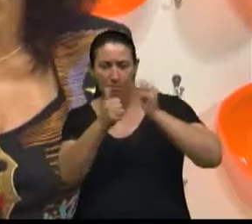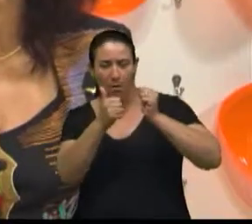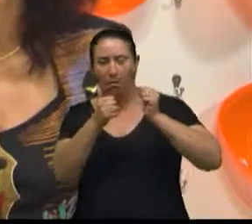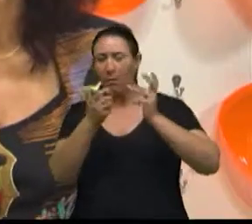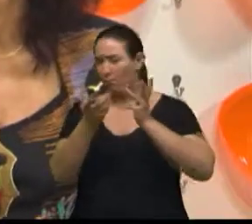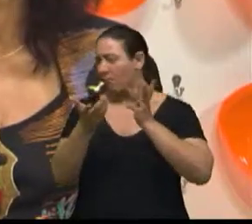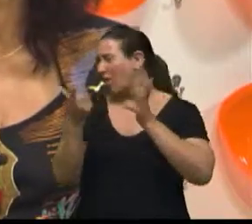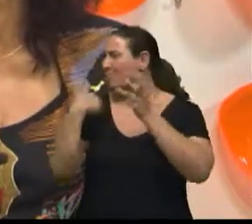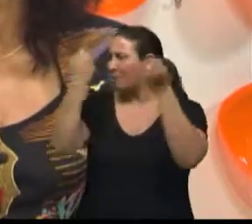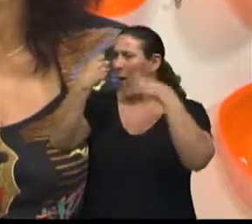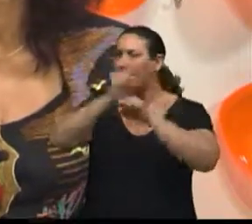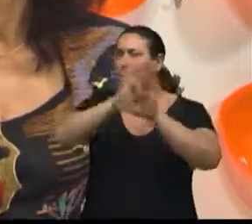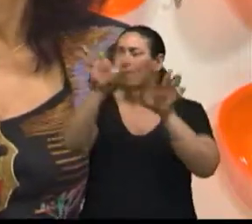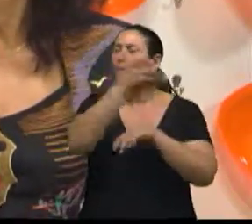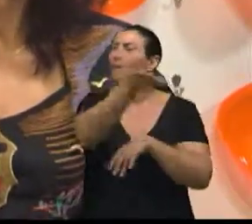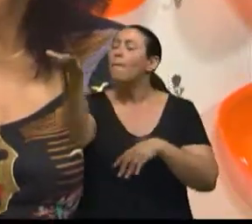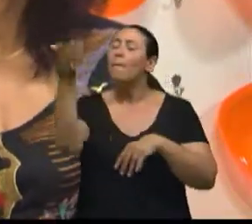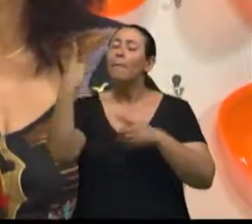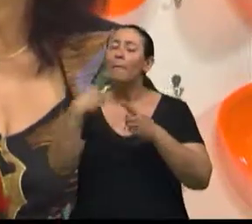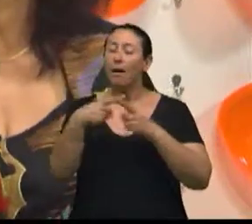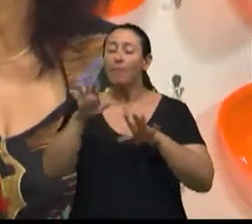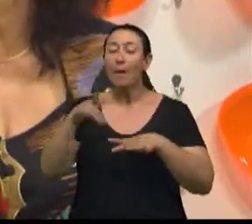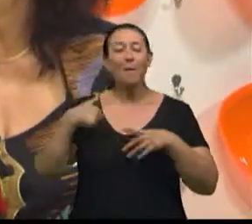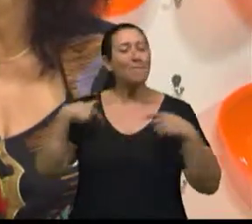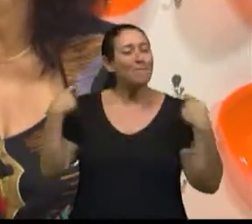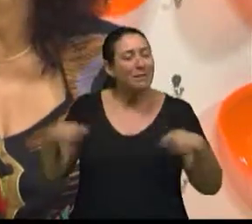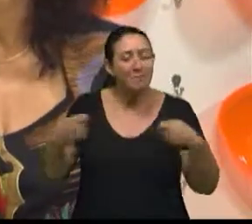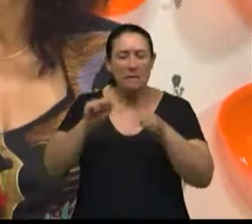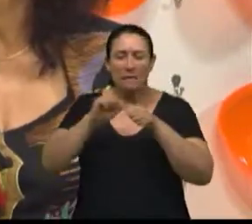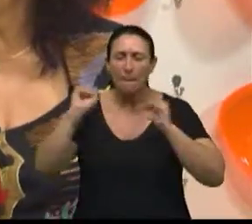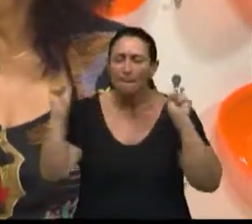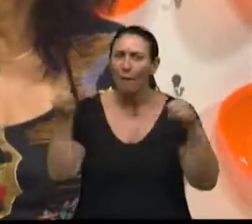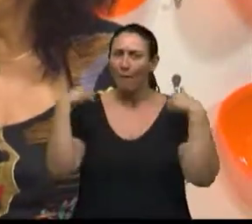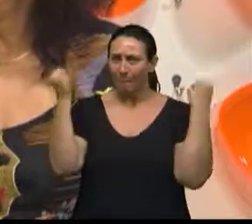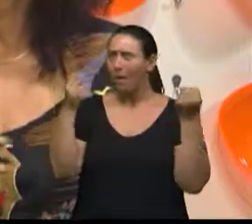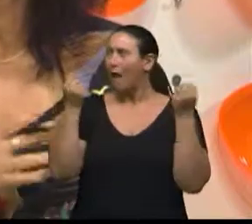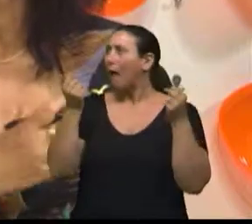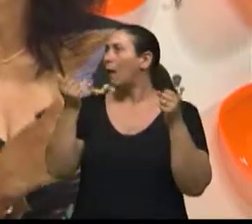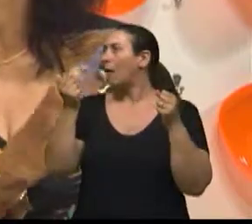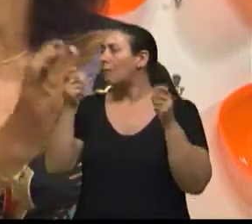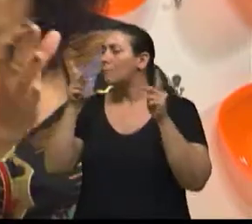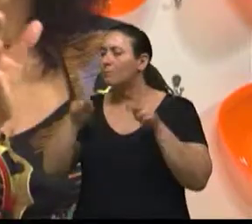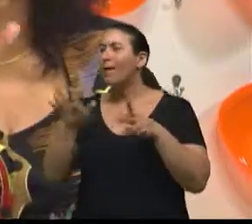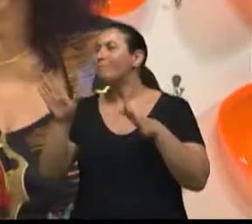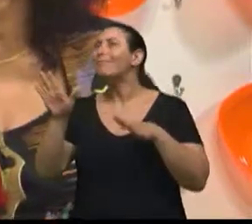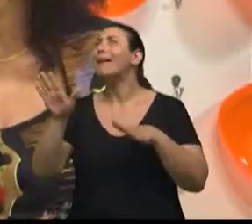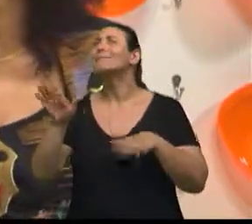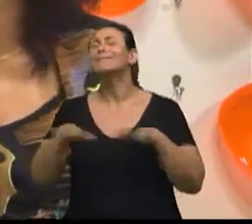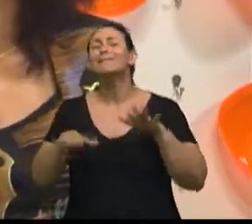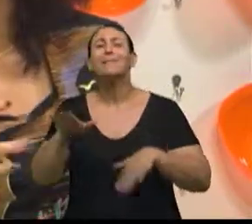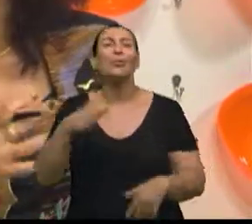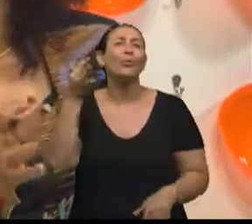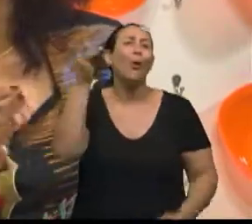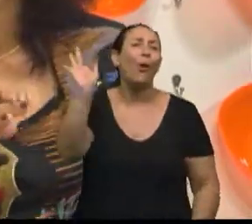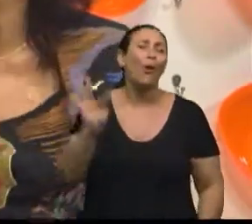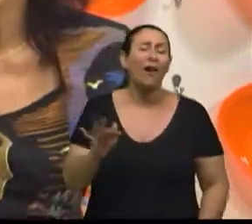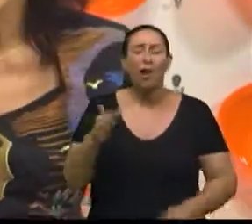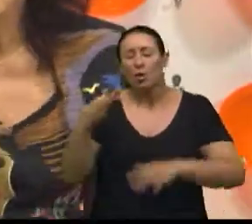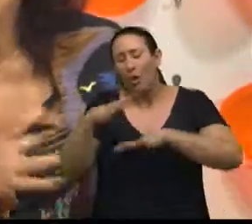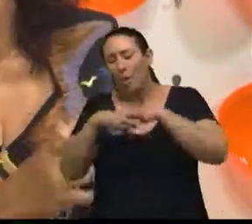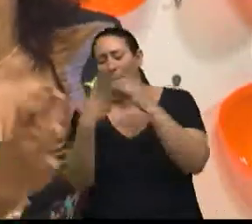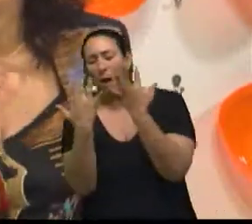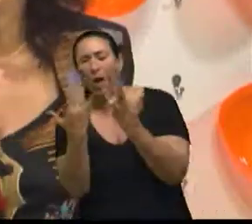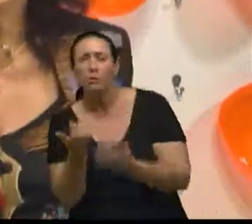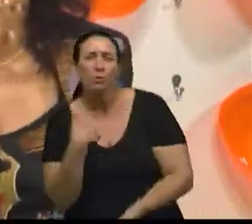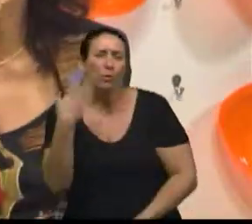para o telespectador a questão de que eu tenho que fazer o movimento, e aí já vamos depois linkar com dor nos pés, dor nas mãos, então